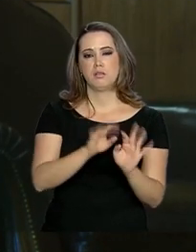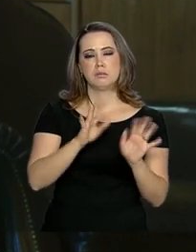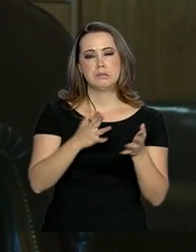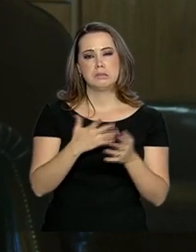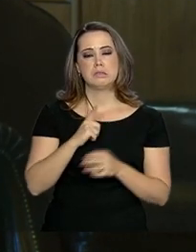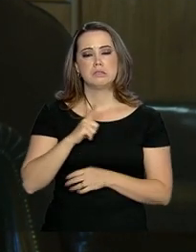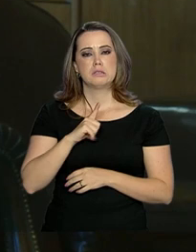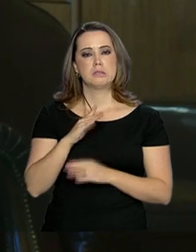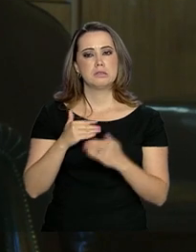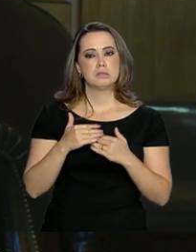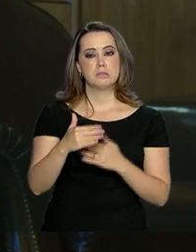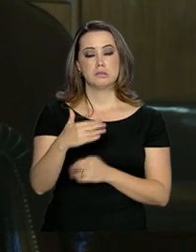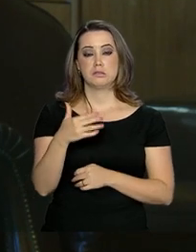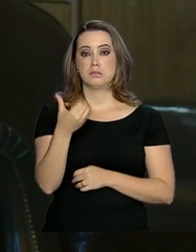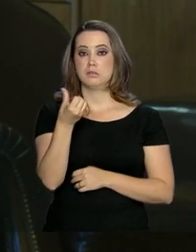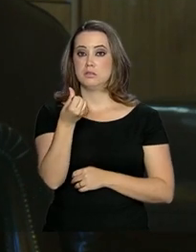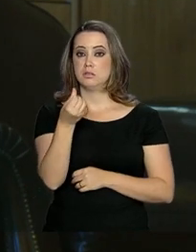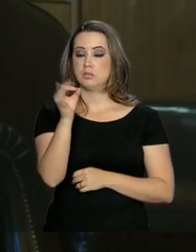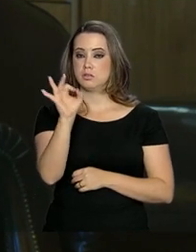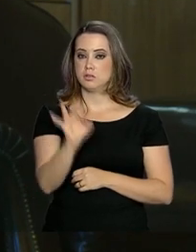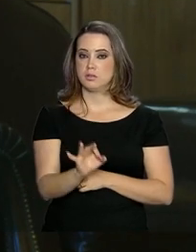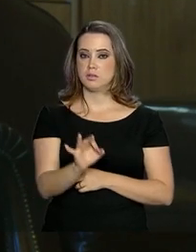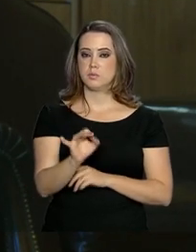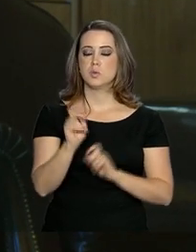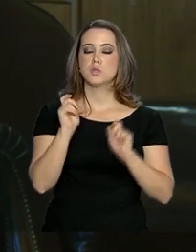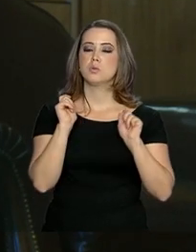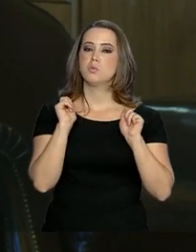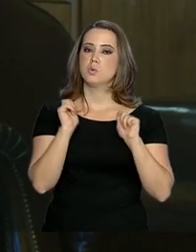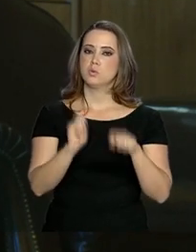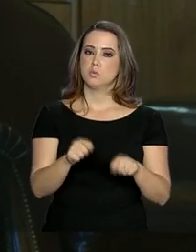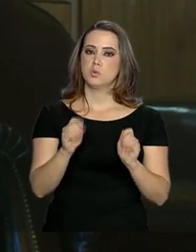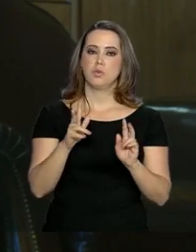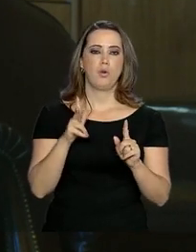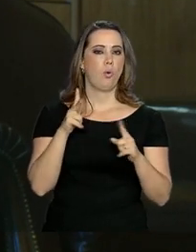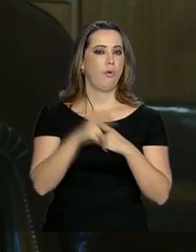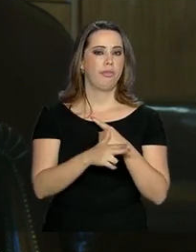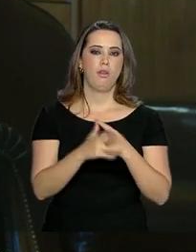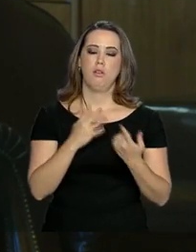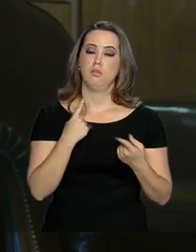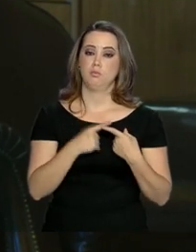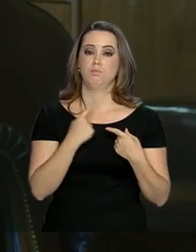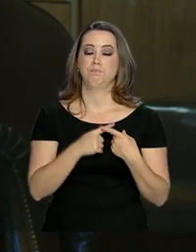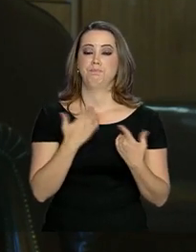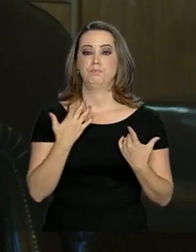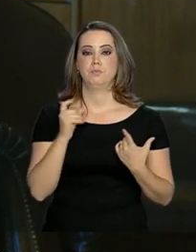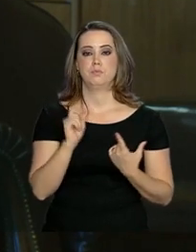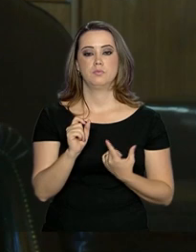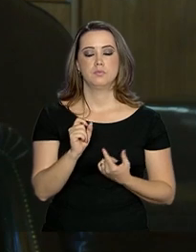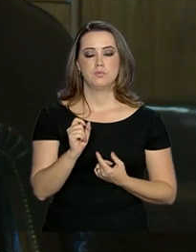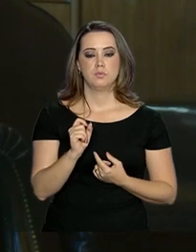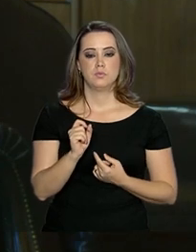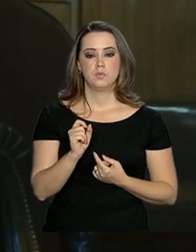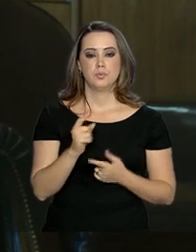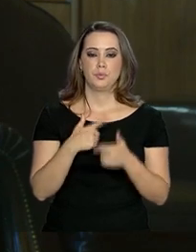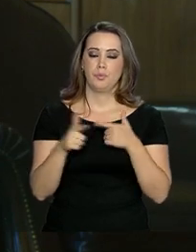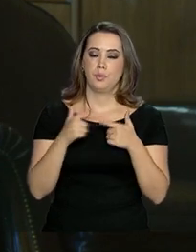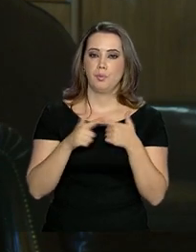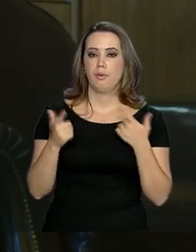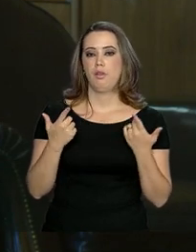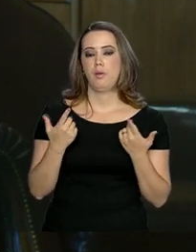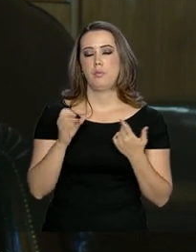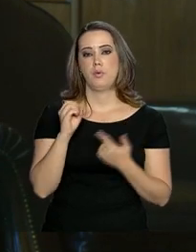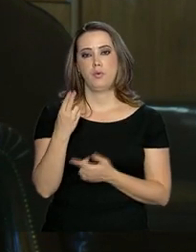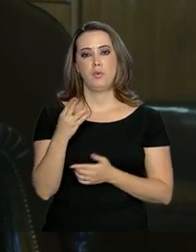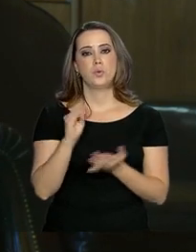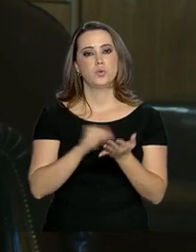nós teremos pelo menos 16% de cessação em função de ilícitos ou